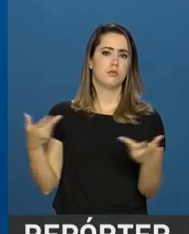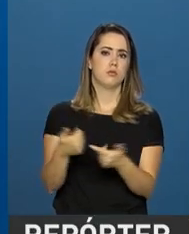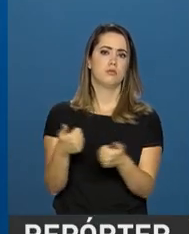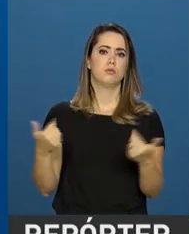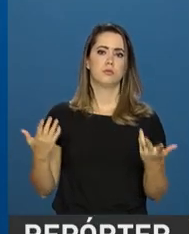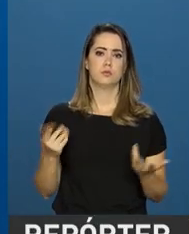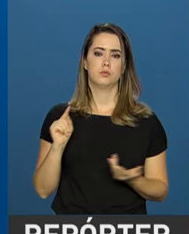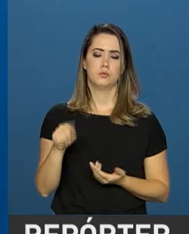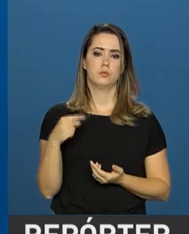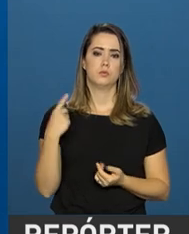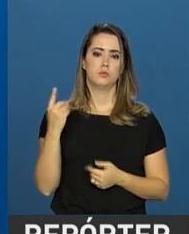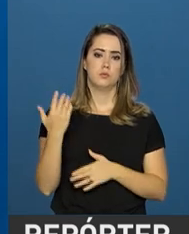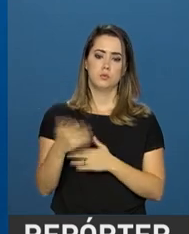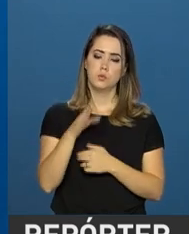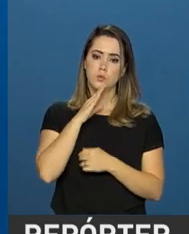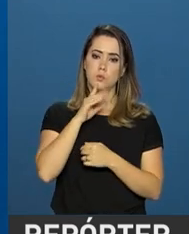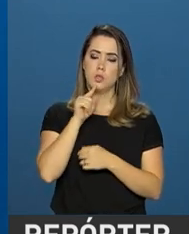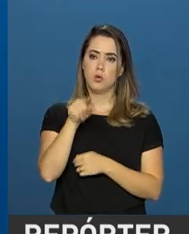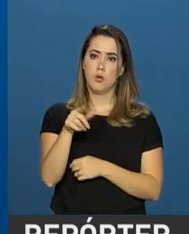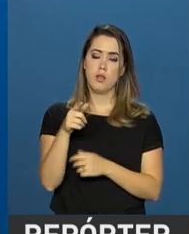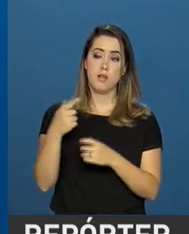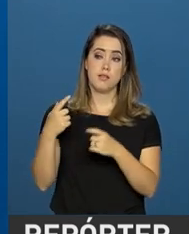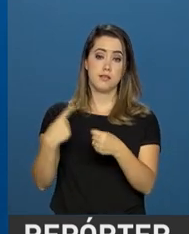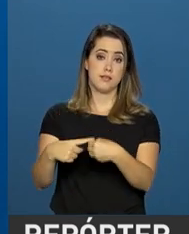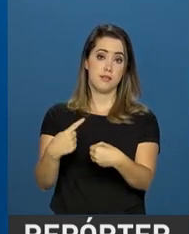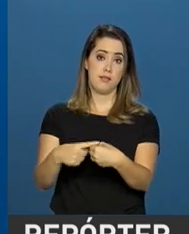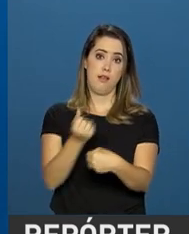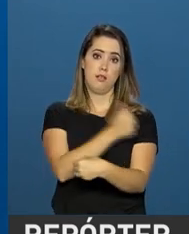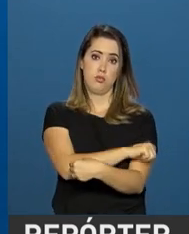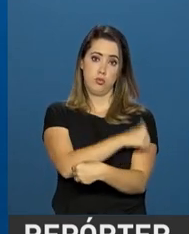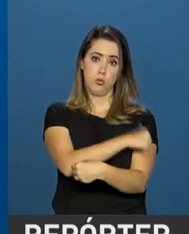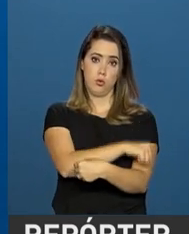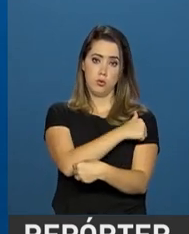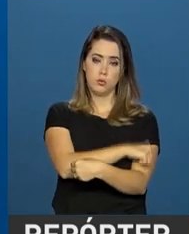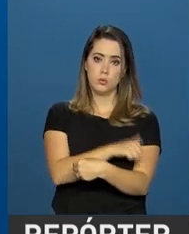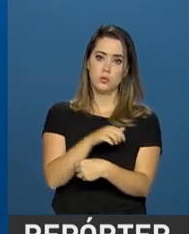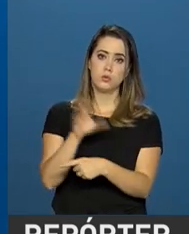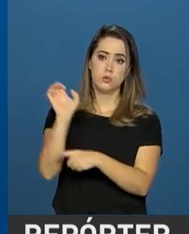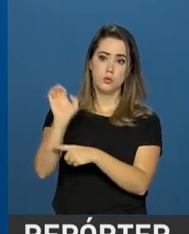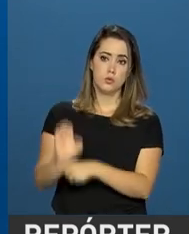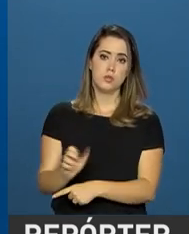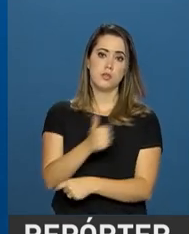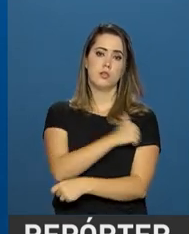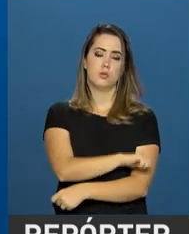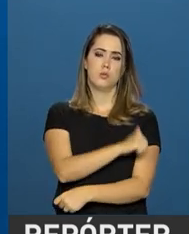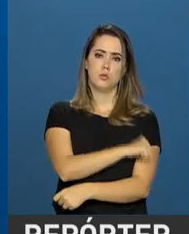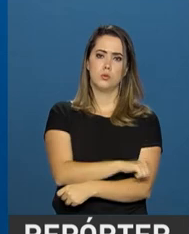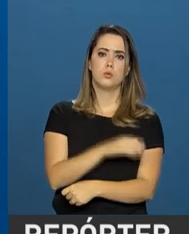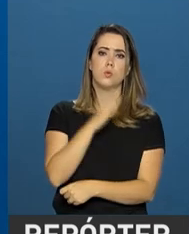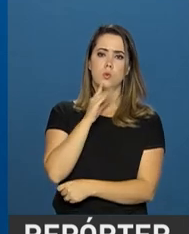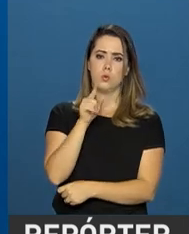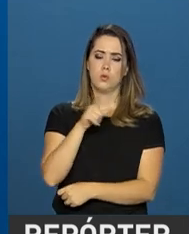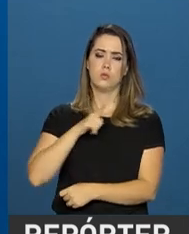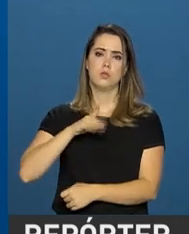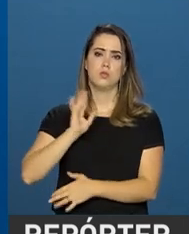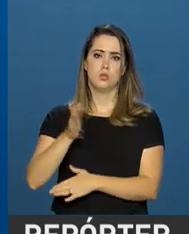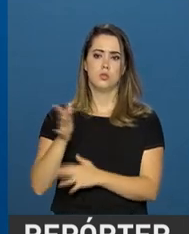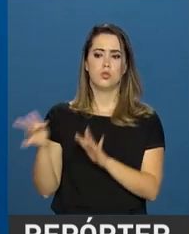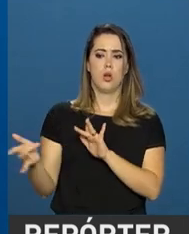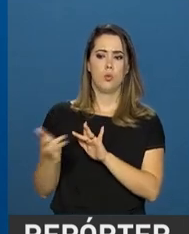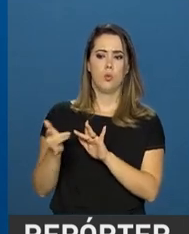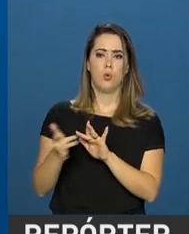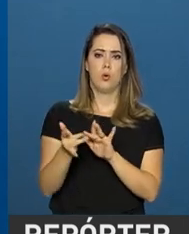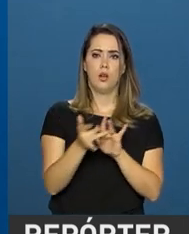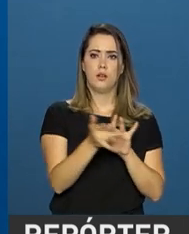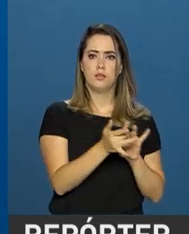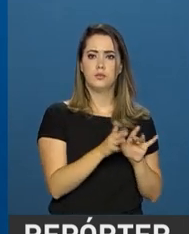que conhece o Rio de Janeiro, conhece e tem tido muito contato